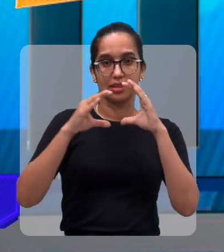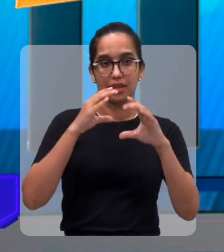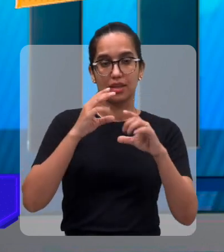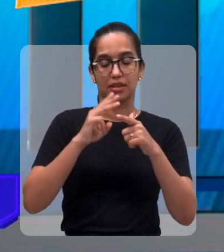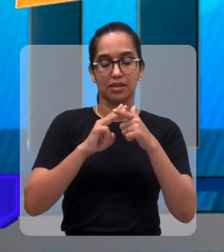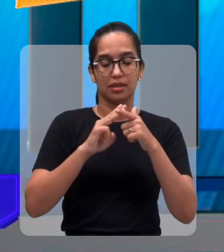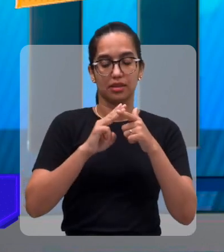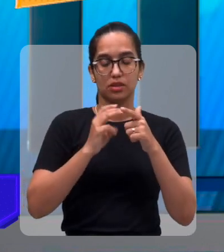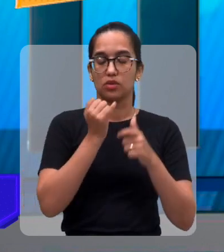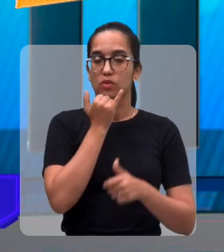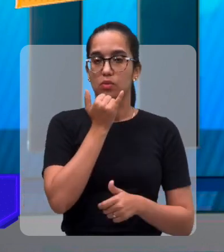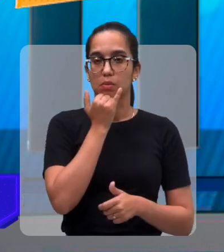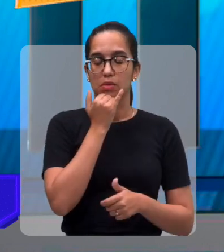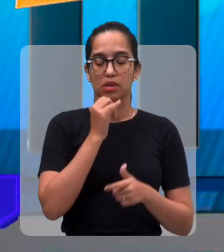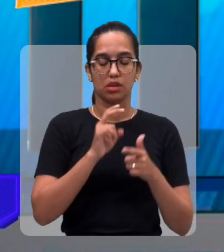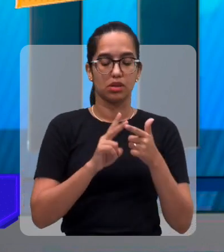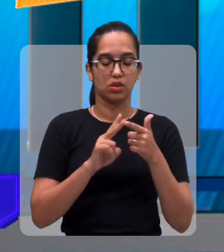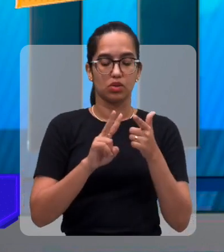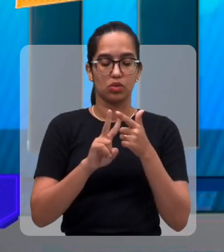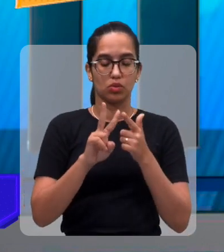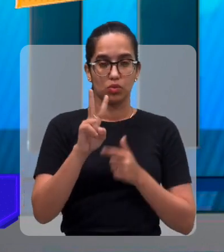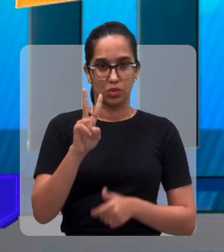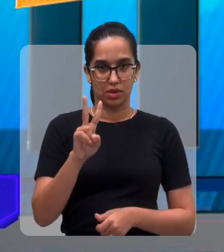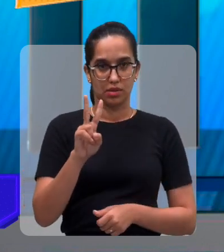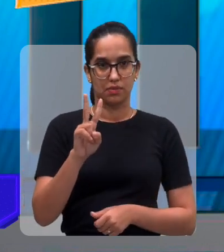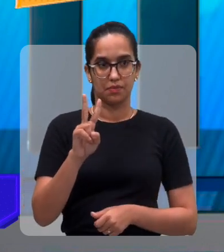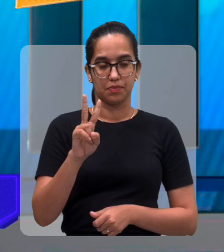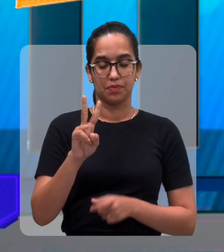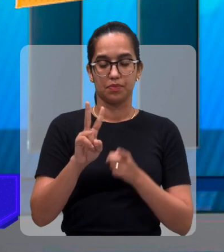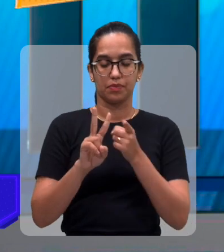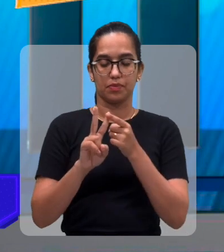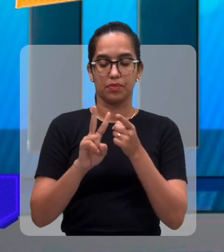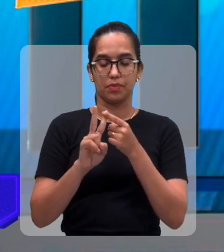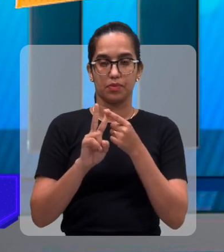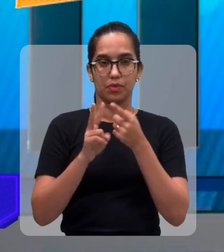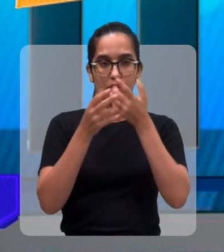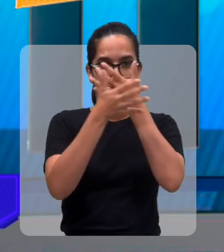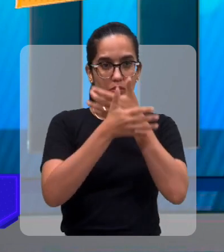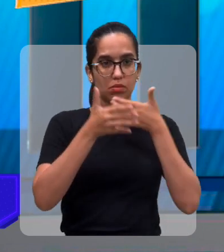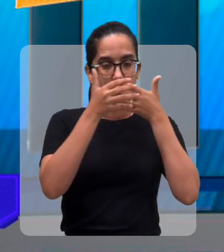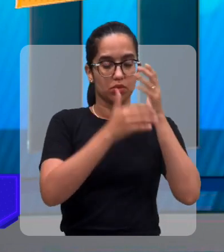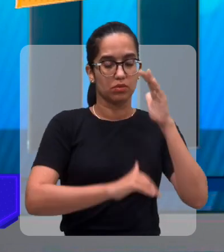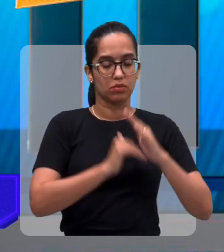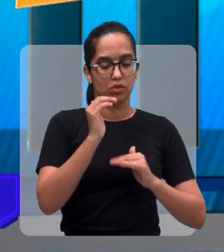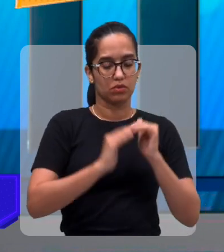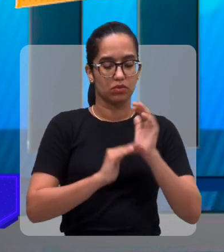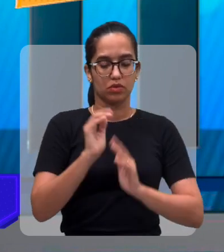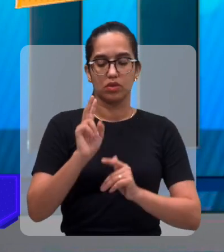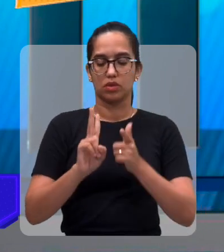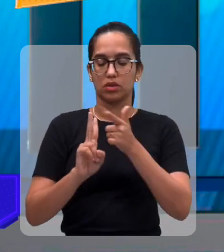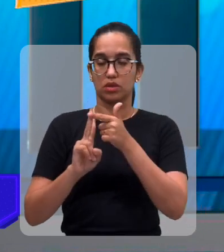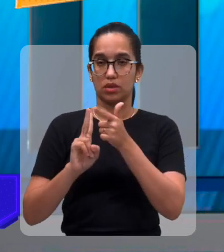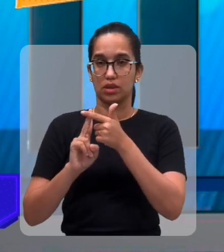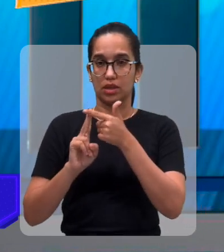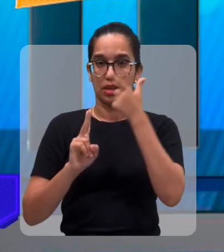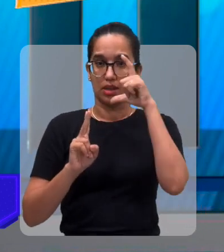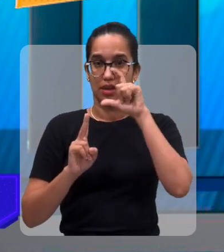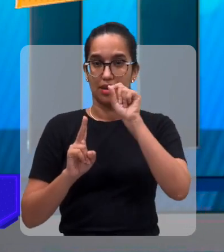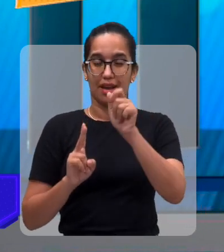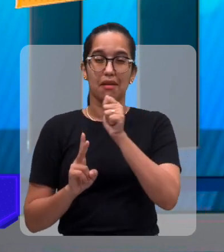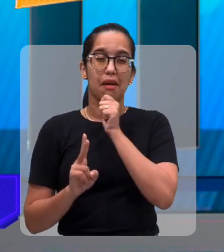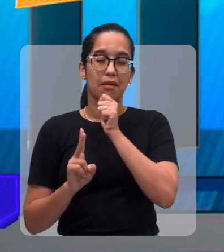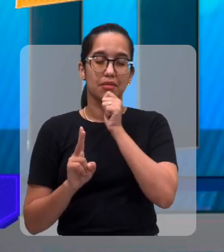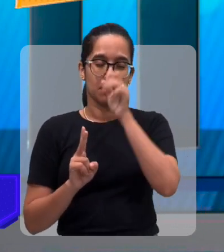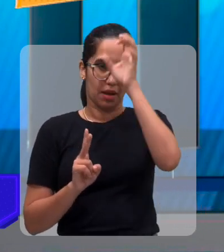três, são duas classificações. Terão os músicos profissionais e os músicos amadores, né? São as